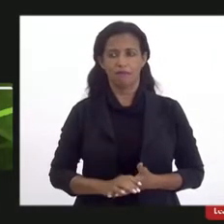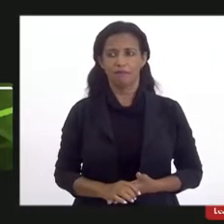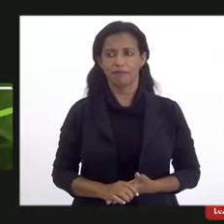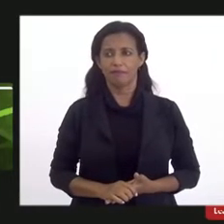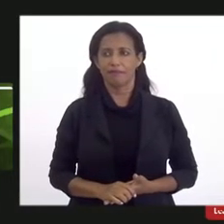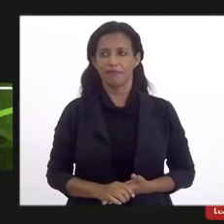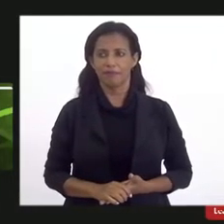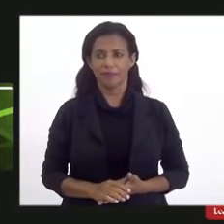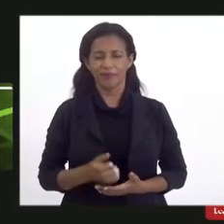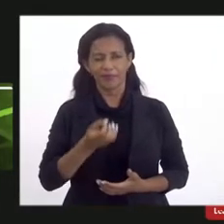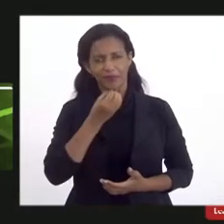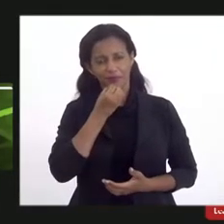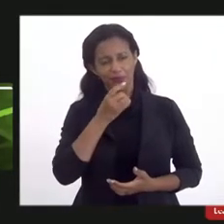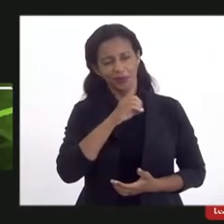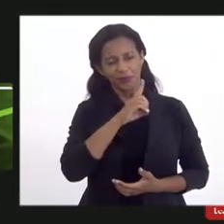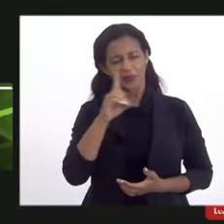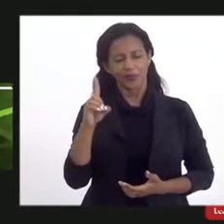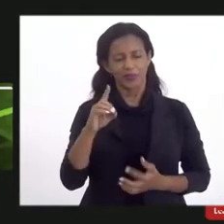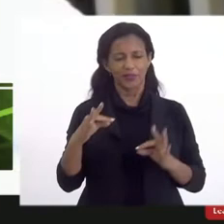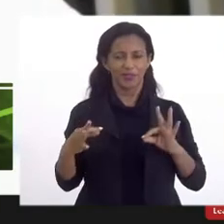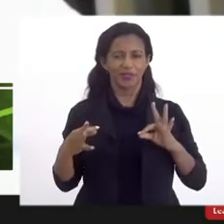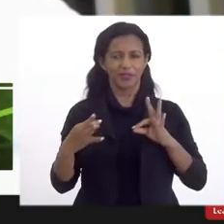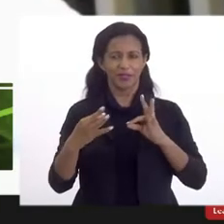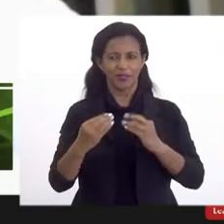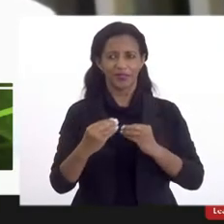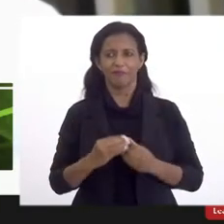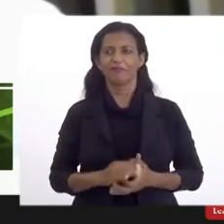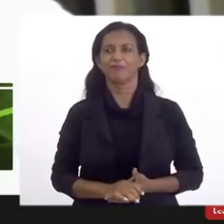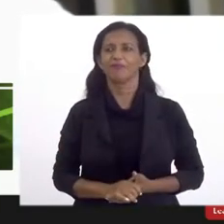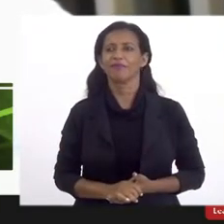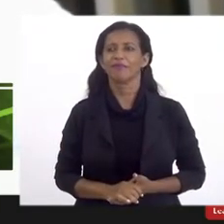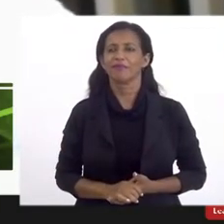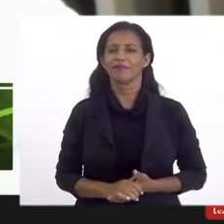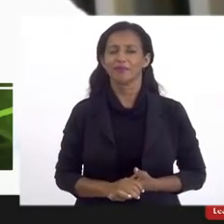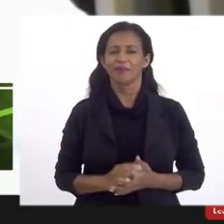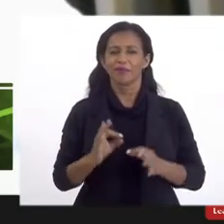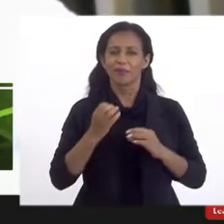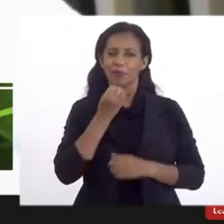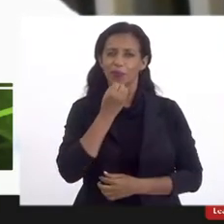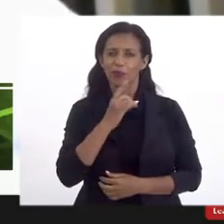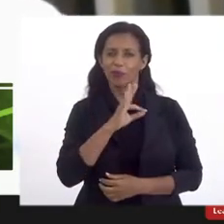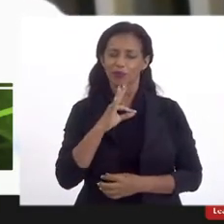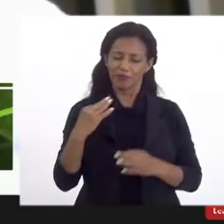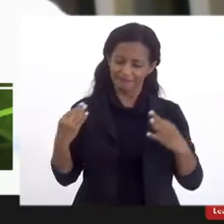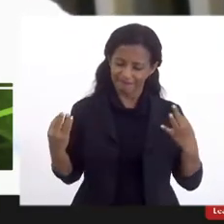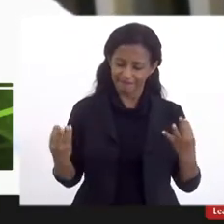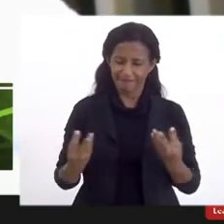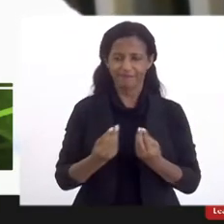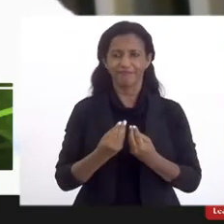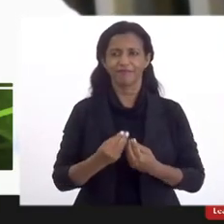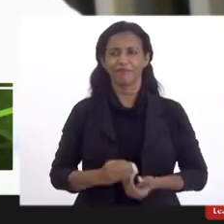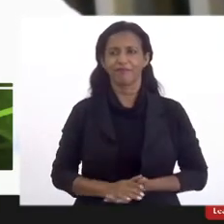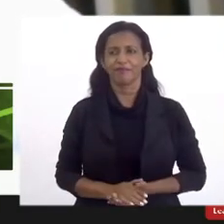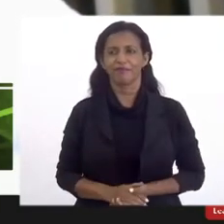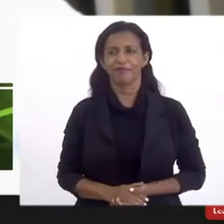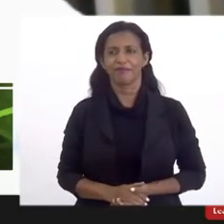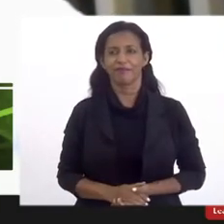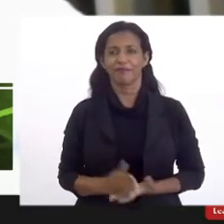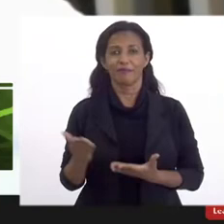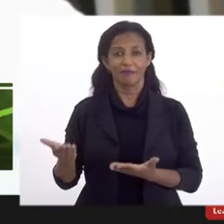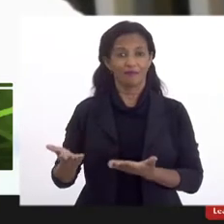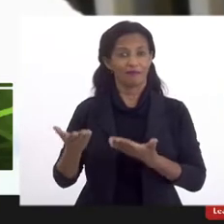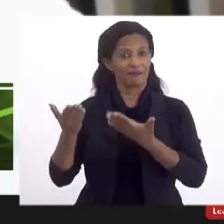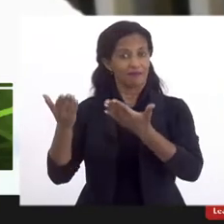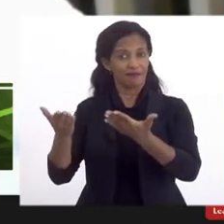Bom dia, bom dia a todas, bom dia a todos, bom dia a todos. Bom dia, dia, excelentíssimo